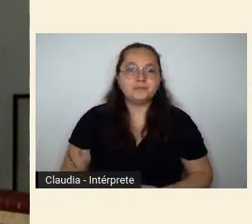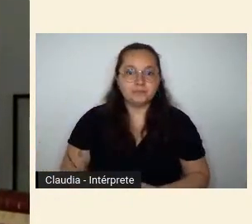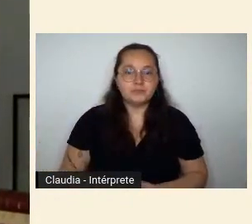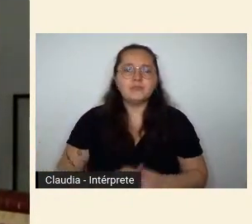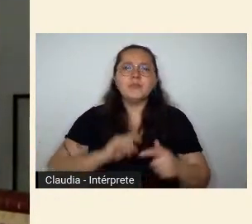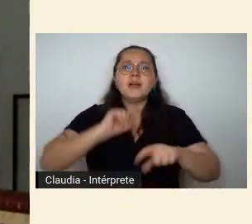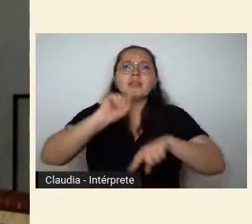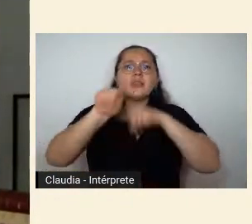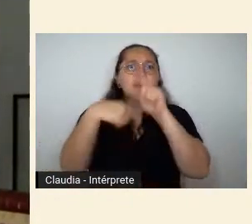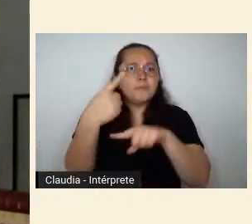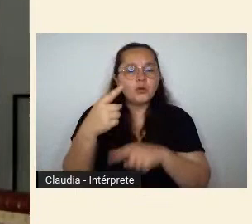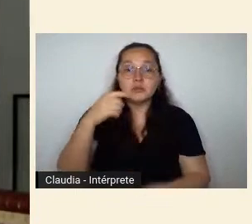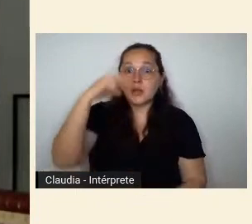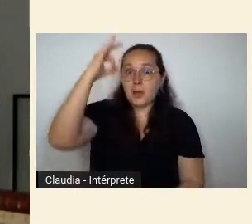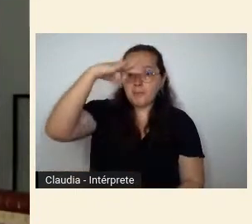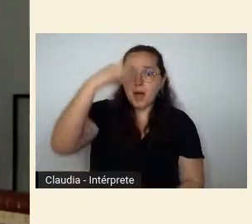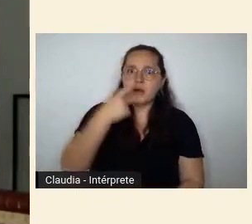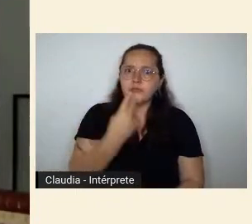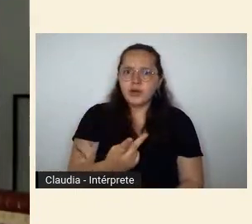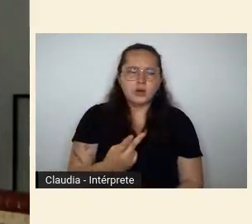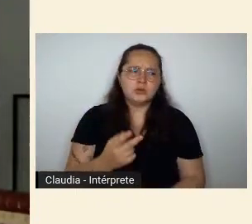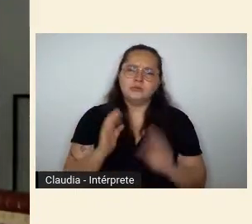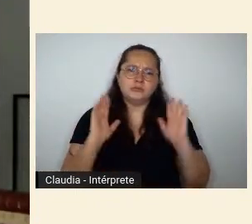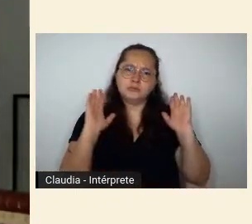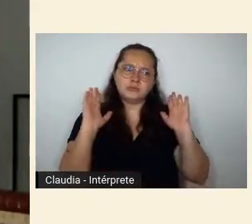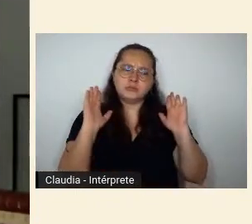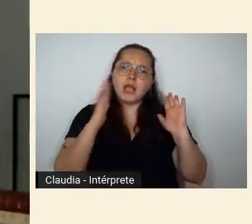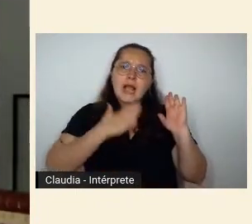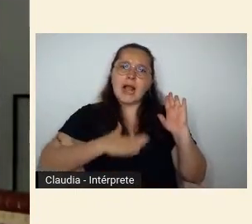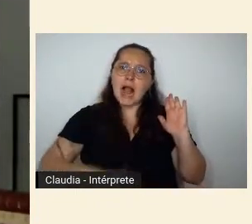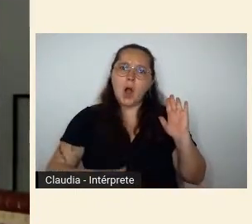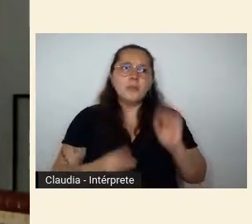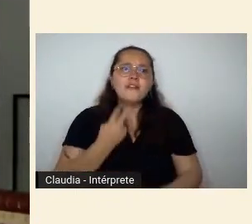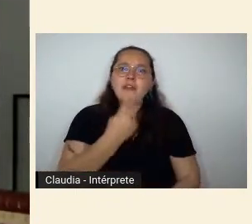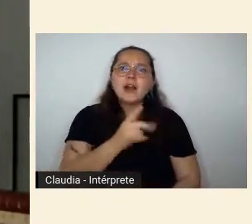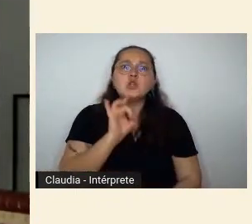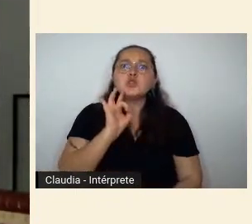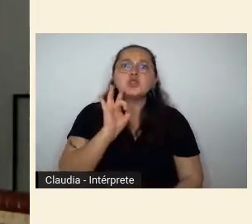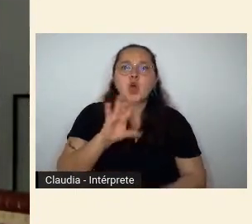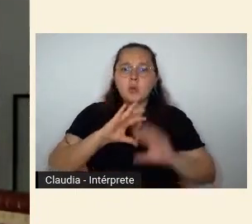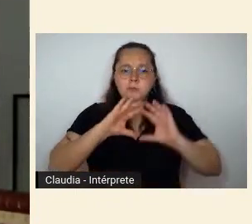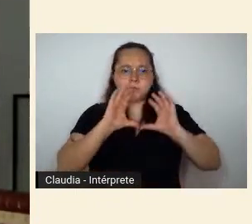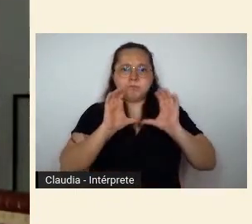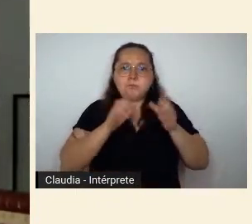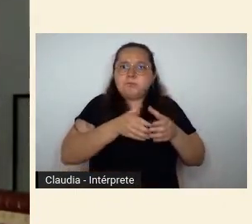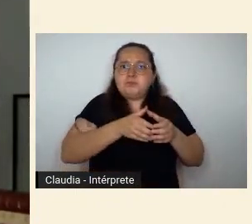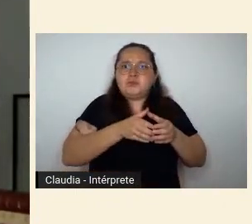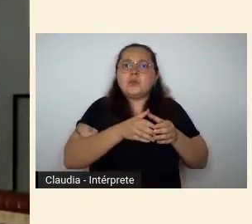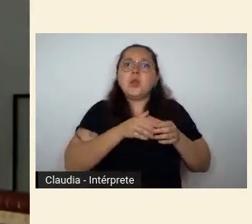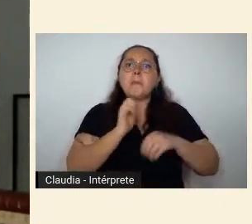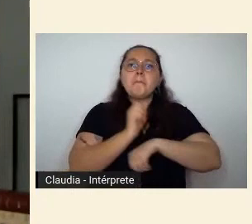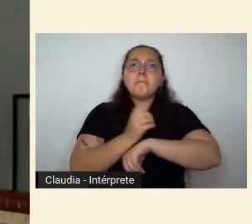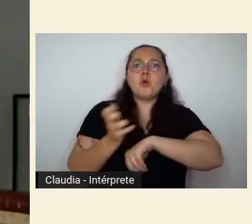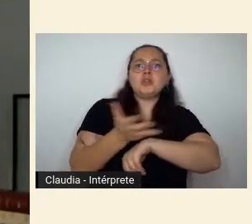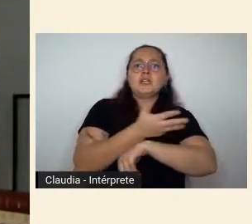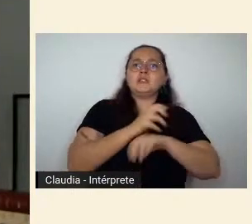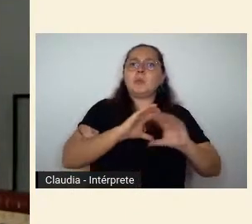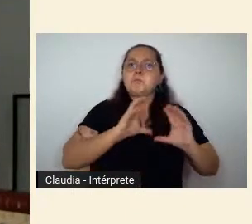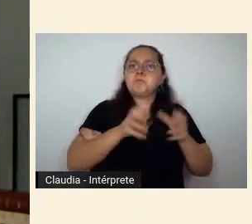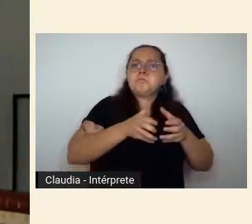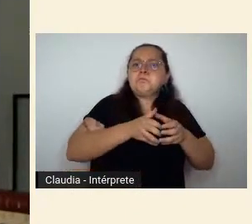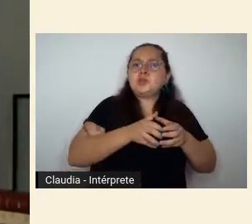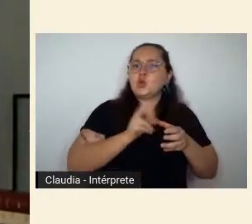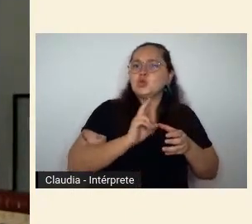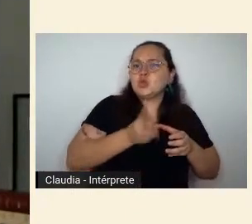confrontado com a afirmação acerca de uma excessiva centralização no modernismo paulista e sua suposta origem irradiadora de uma